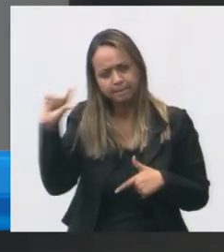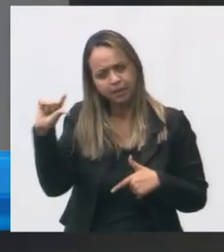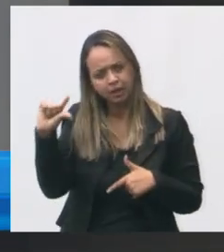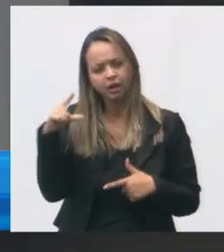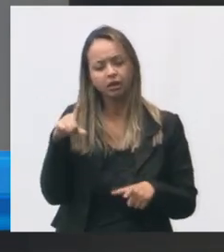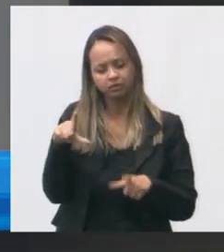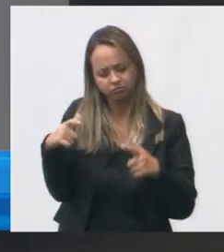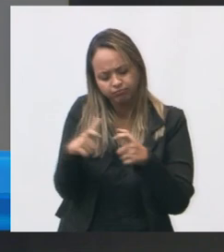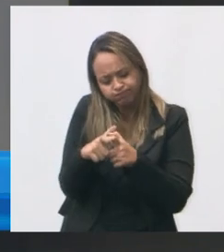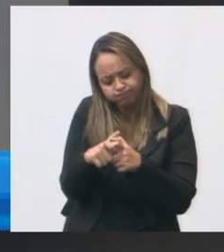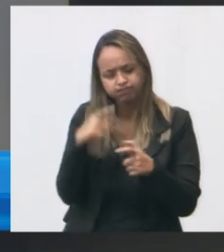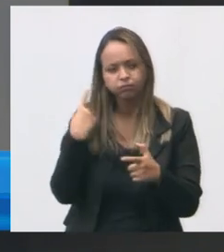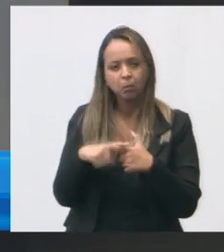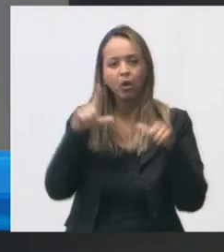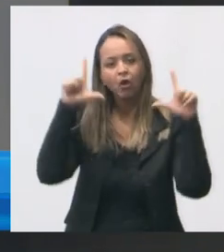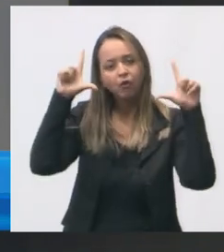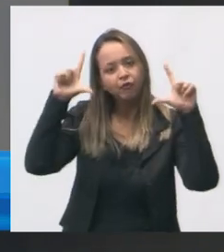da unidade